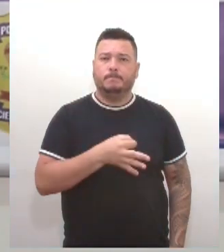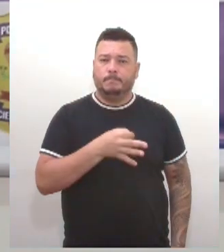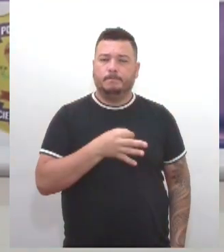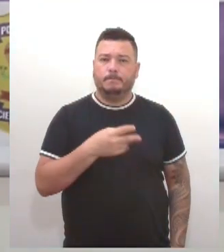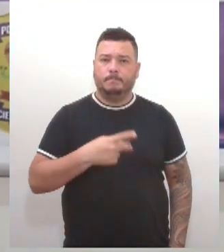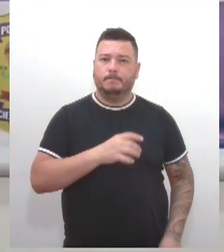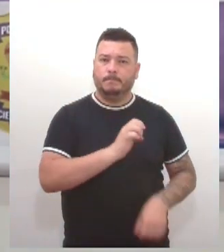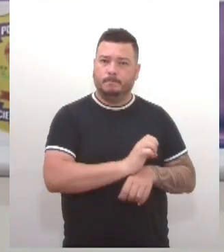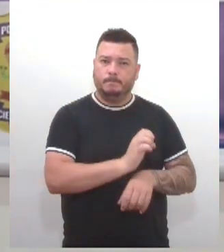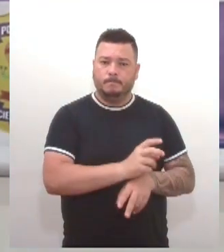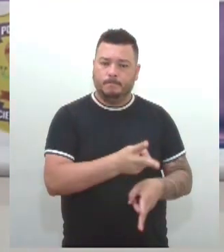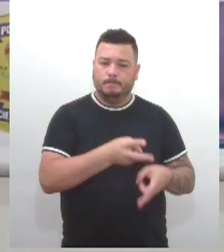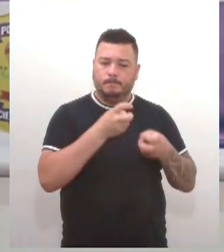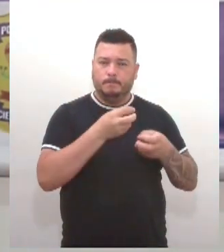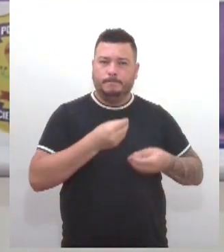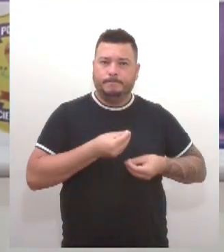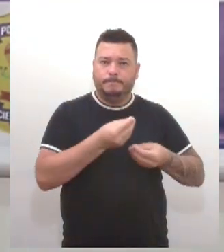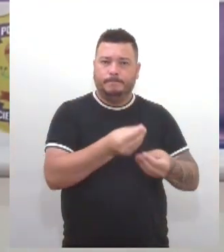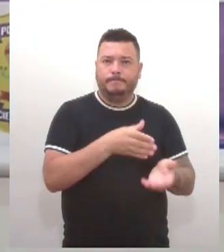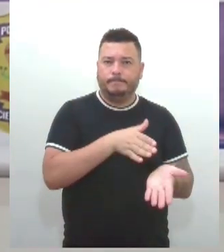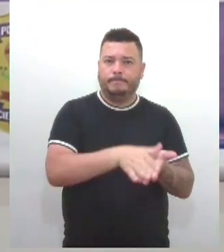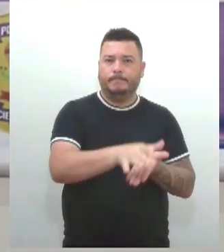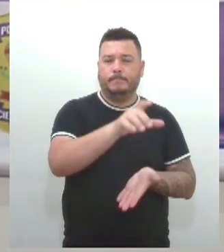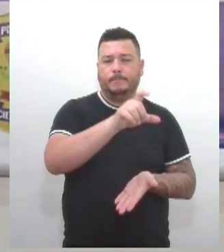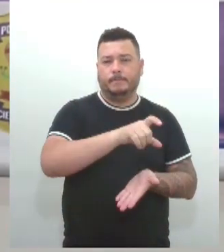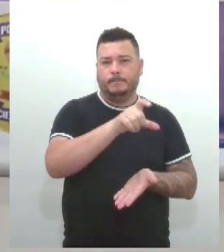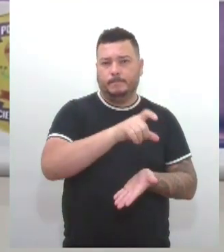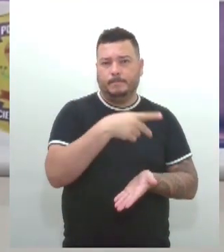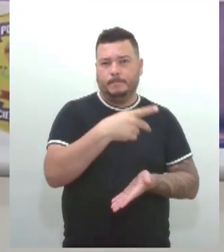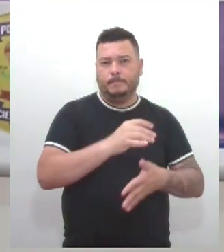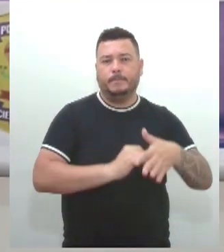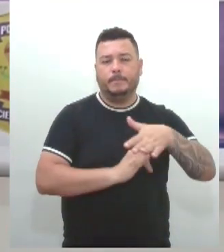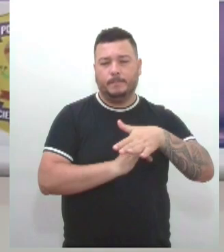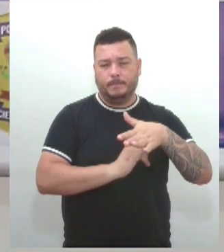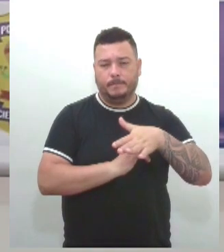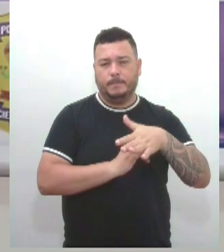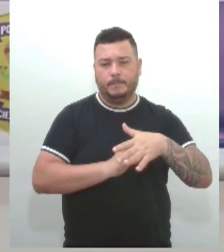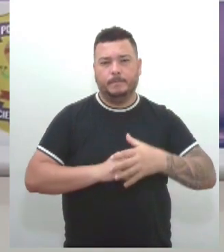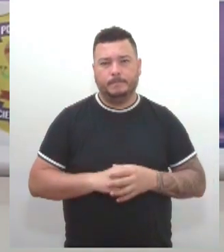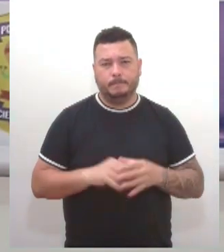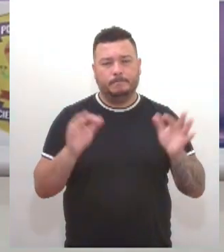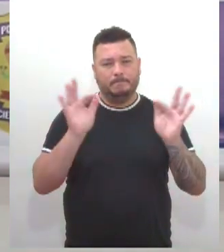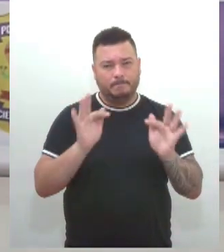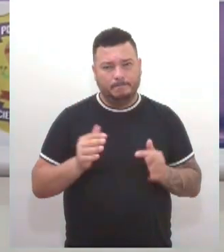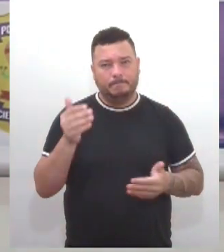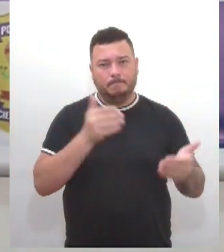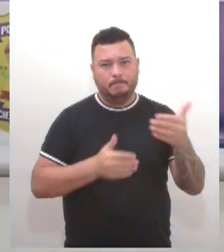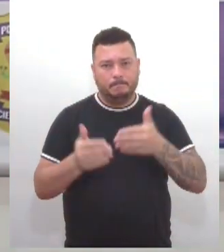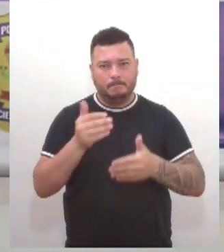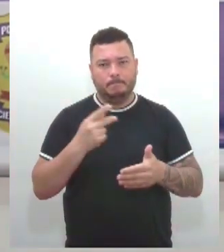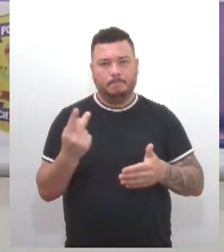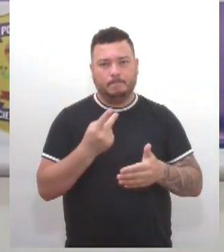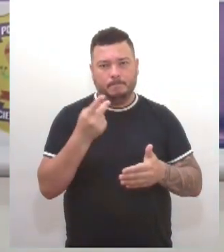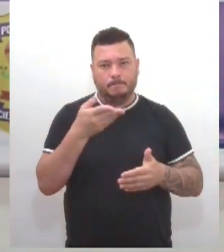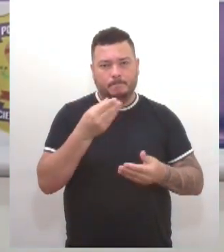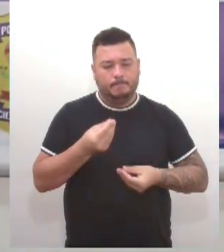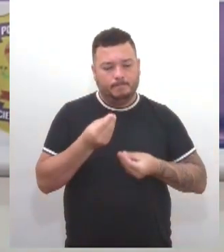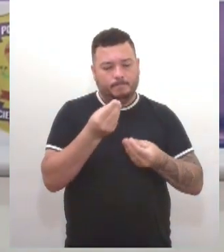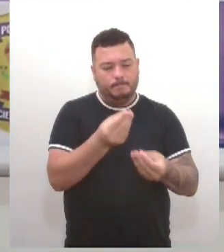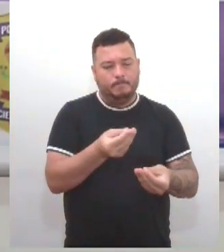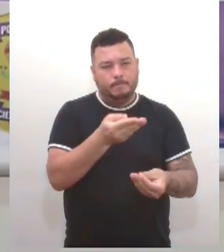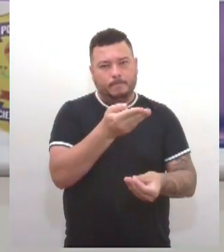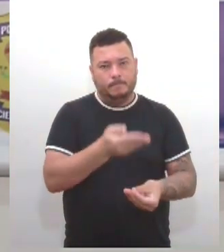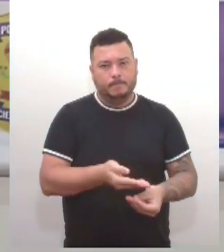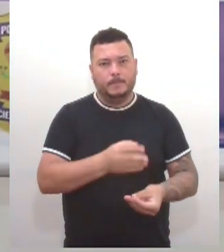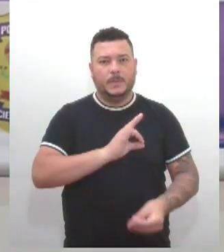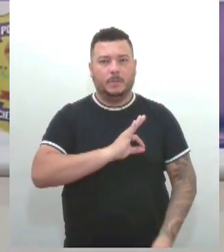e entregar sua carteira funcional. E o Instituto de Identificação fica muito feliz em fazer parte dessa história e entregar a funcional para o nosso policial civil